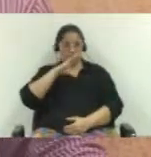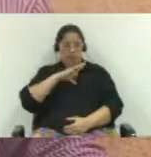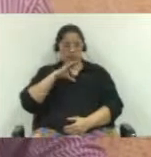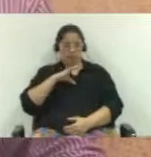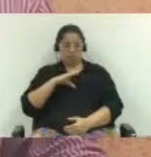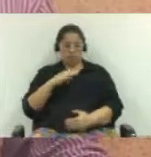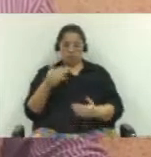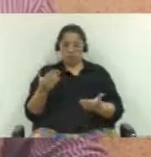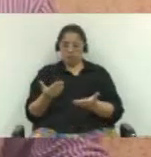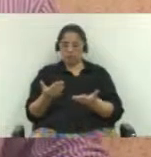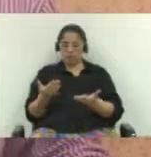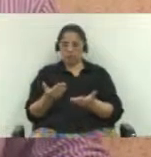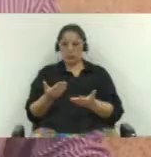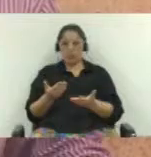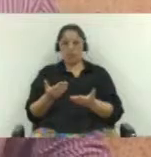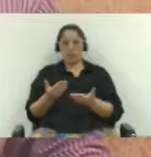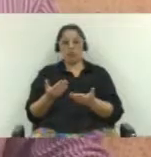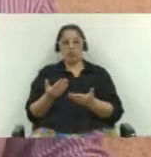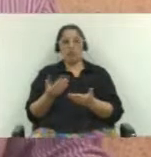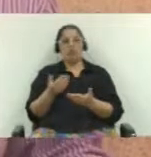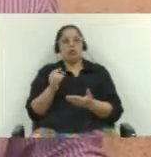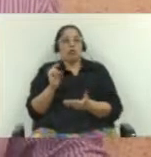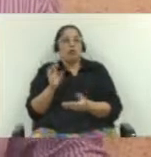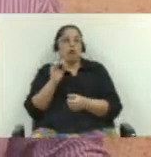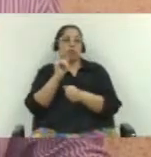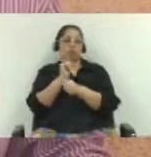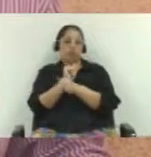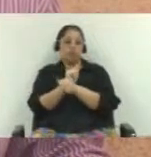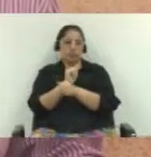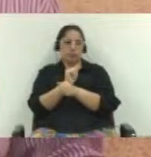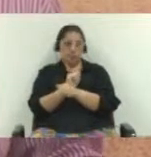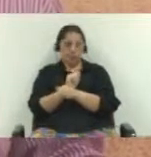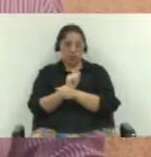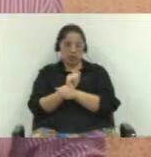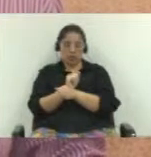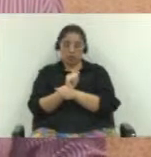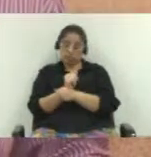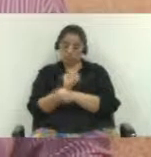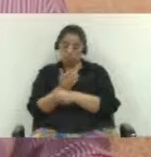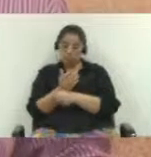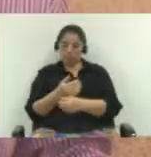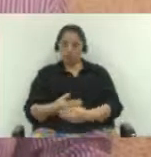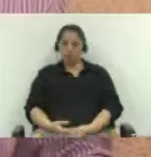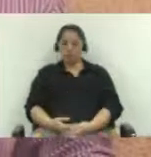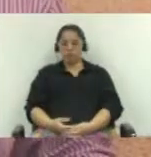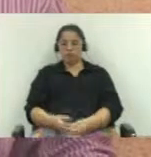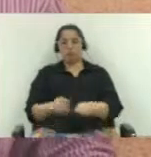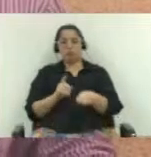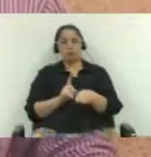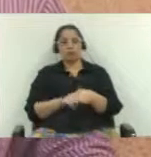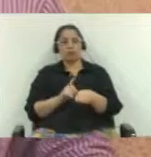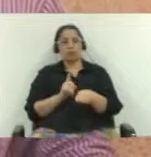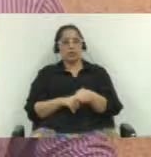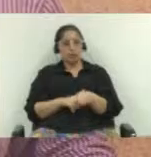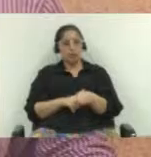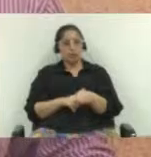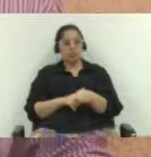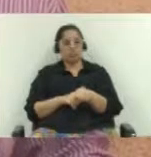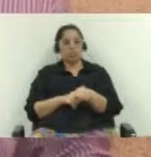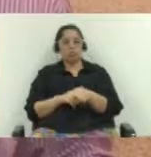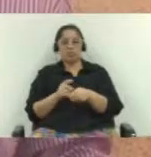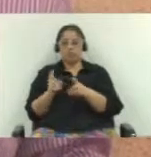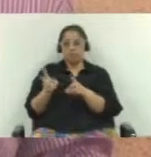uma fonte de desenvolvimento da cidade. Portanto, nós devemos